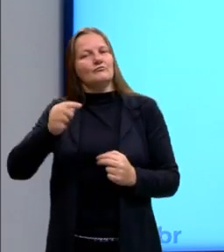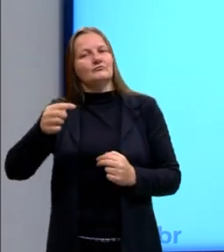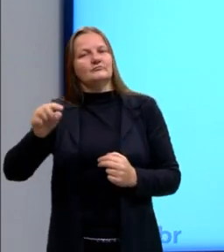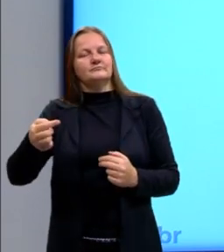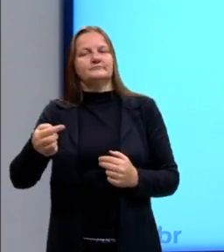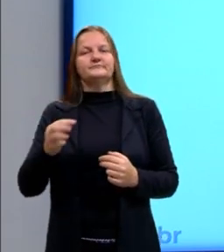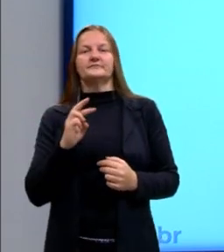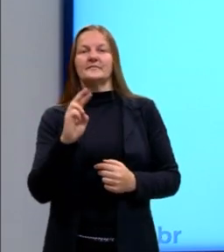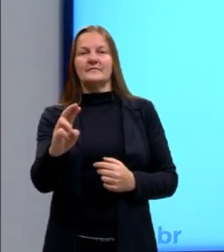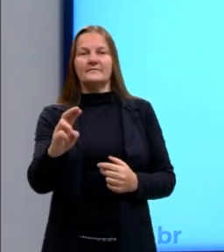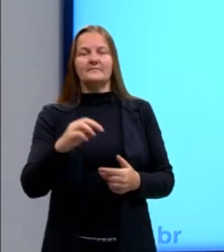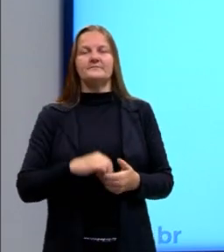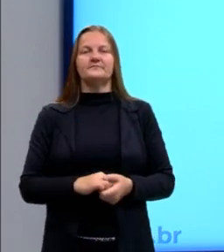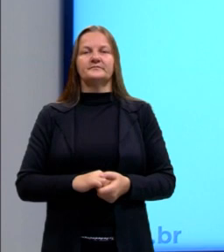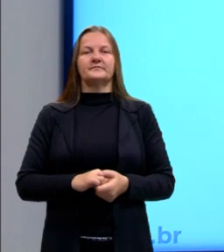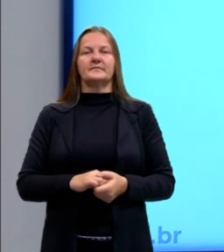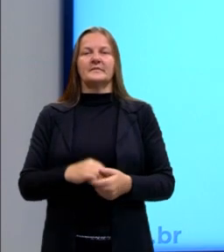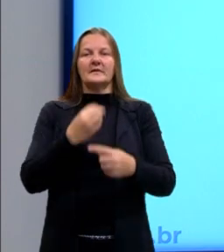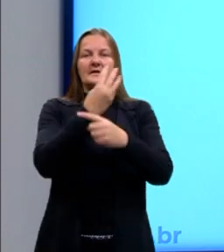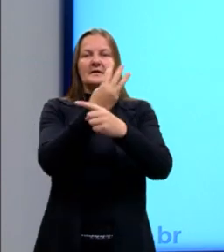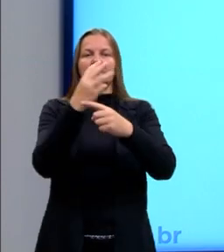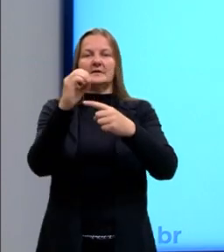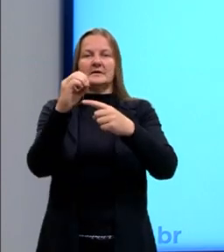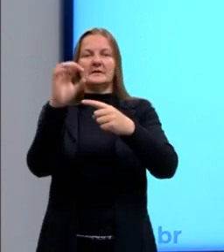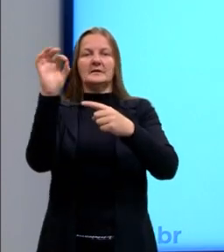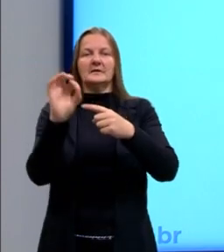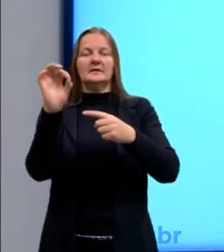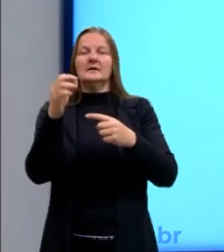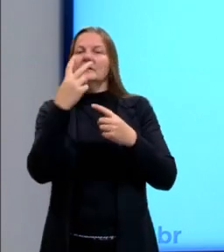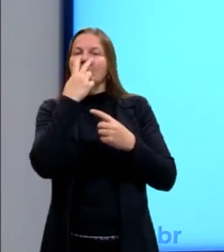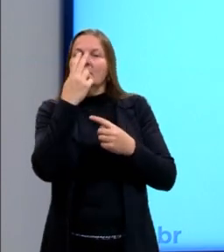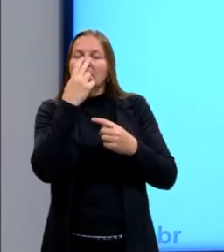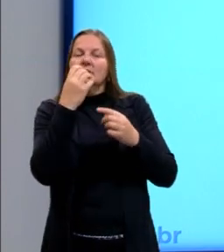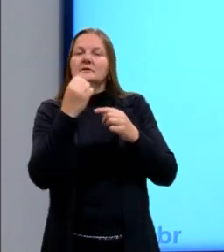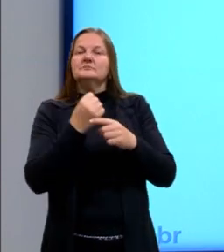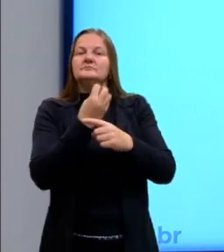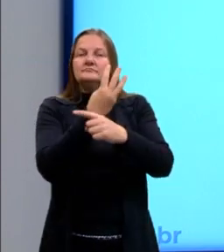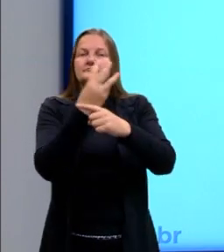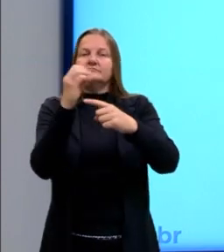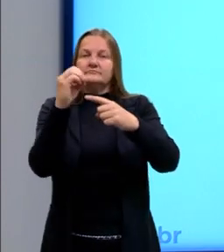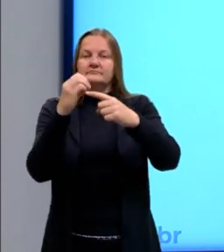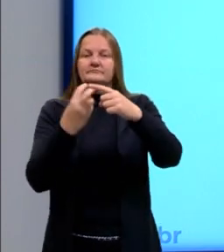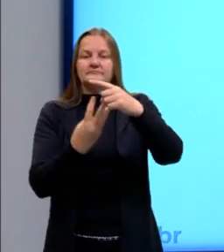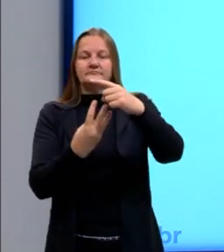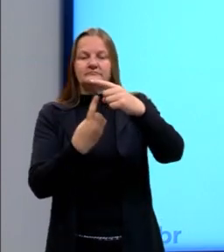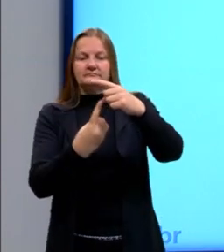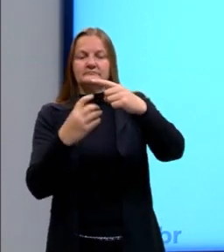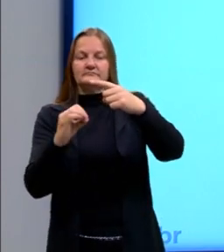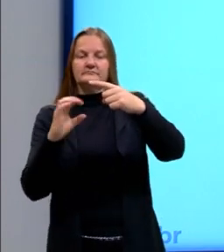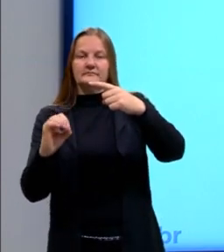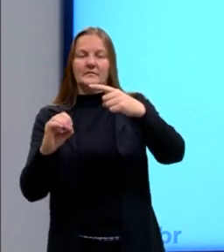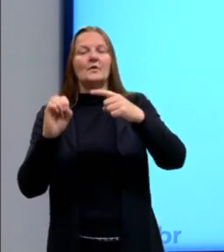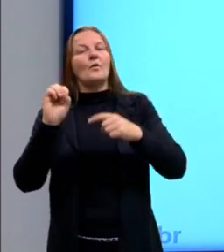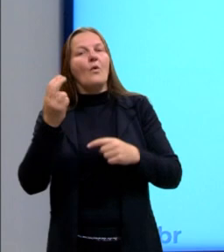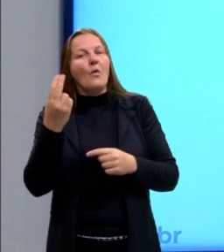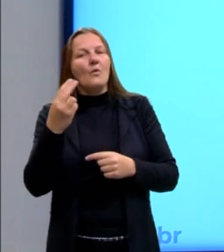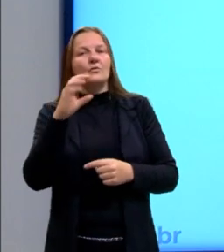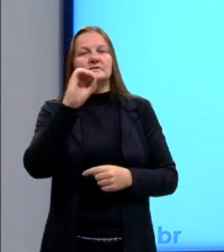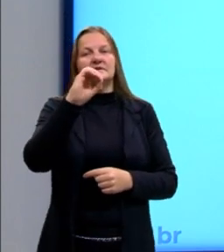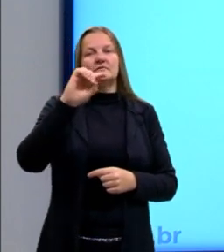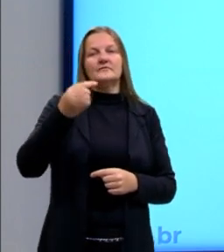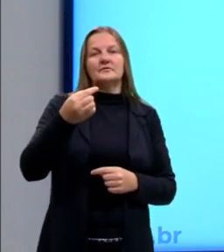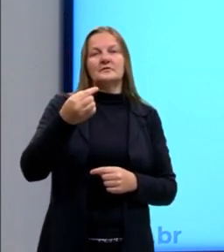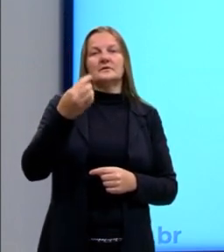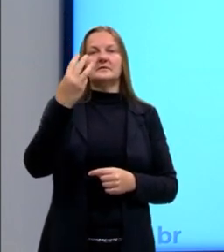Então 30% pode ser representado sobre 30 sobre 100 ou ainda 0